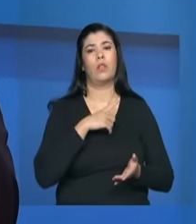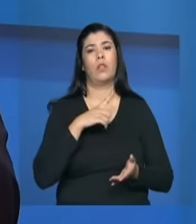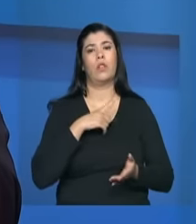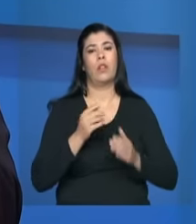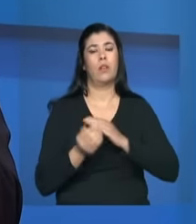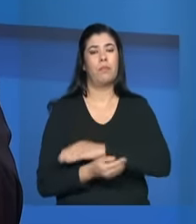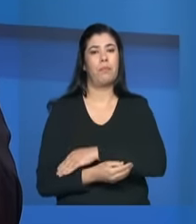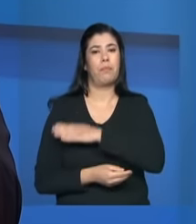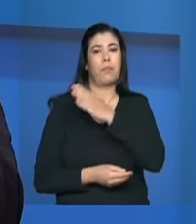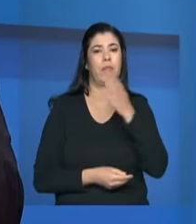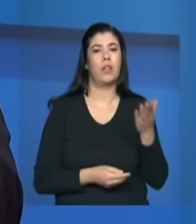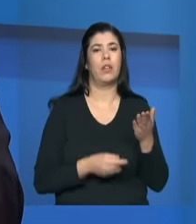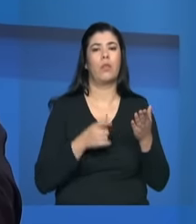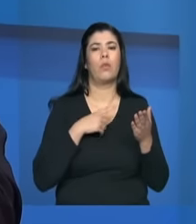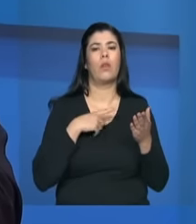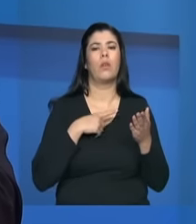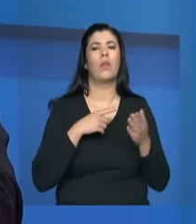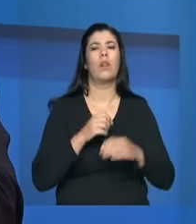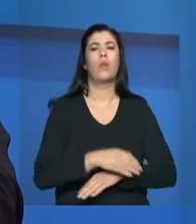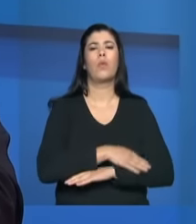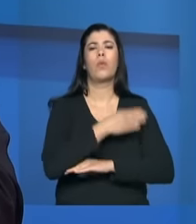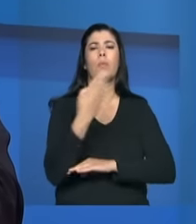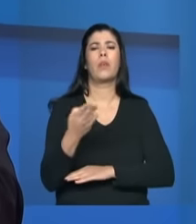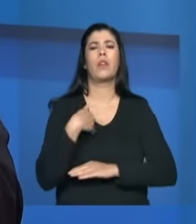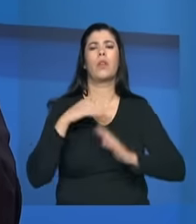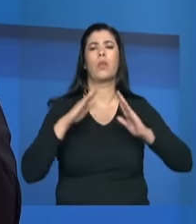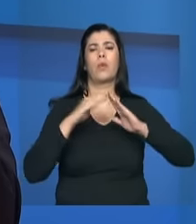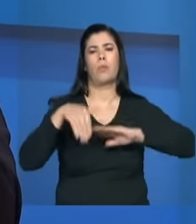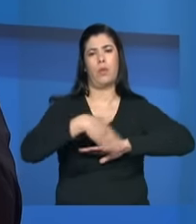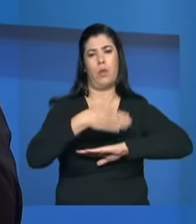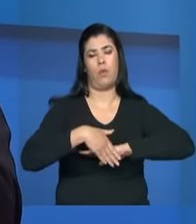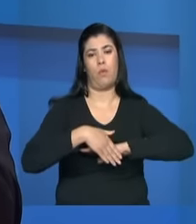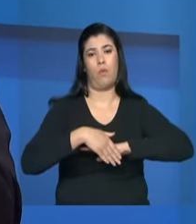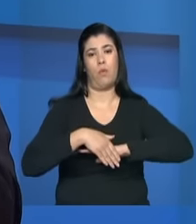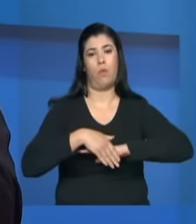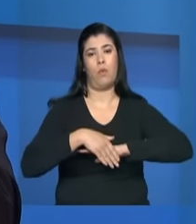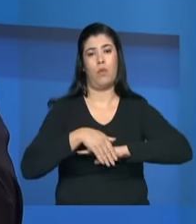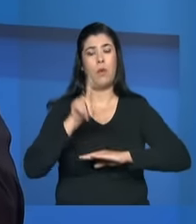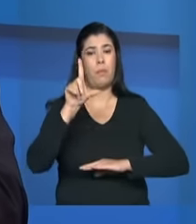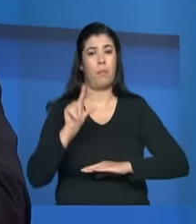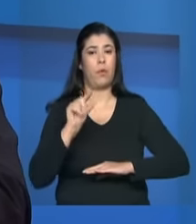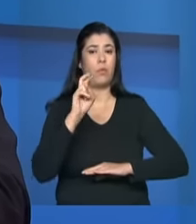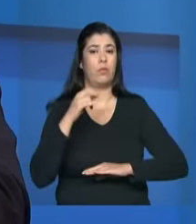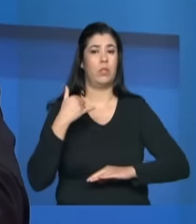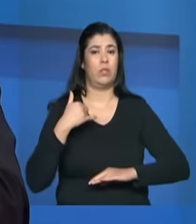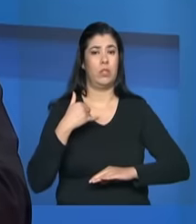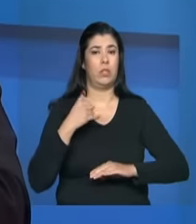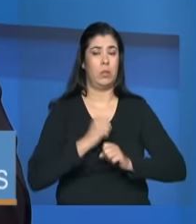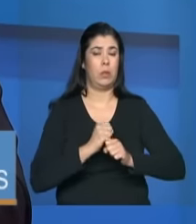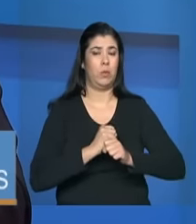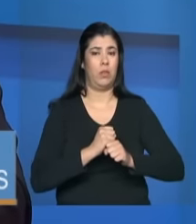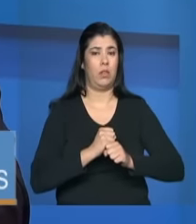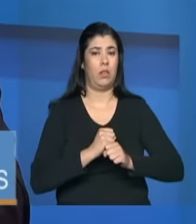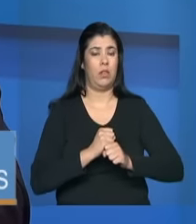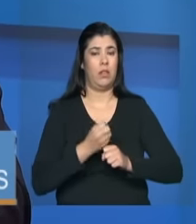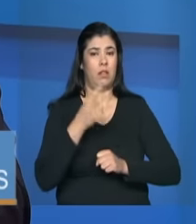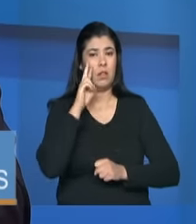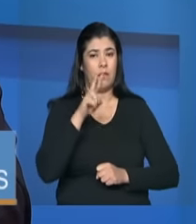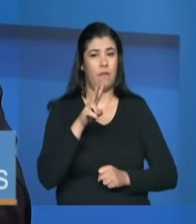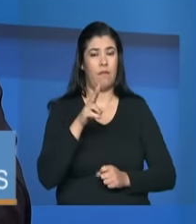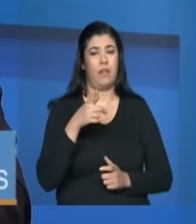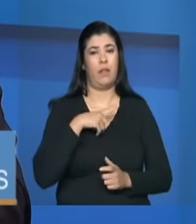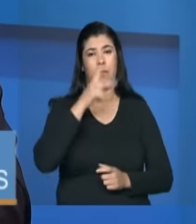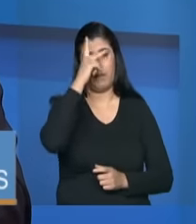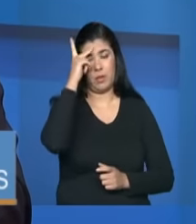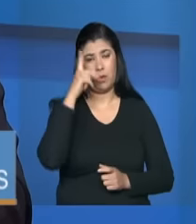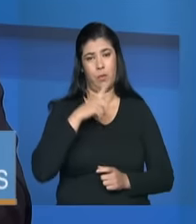na rua menor do que cinco anos. E uma boa parte em torno aí de 30% já estão com menos de um